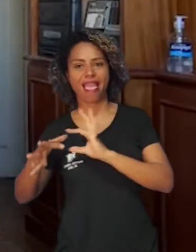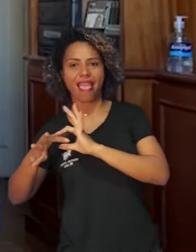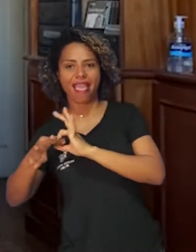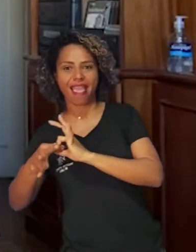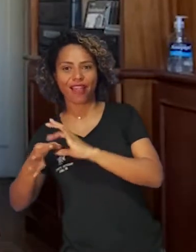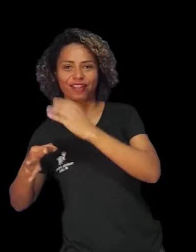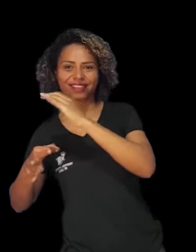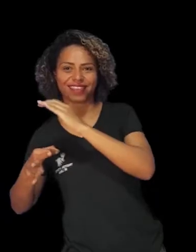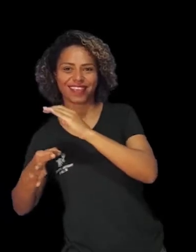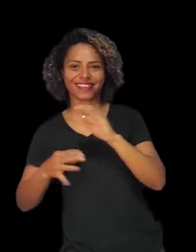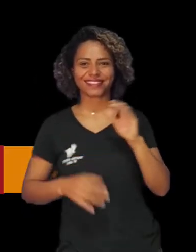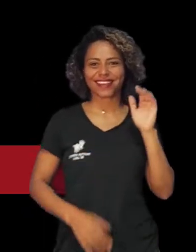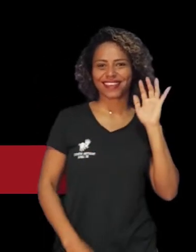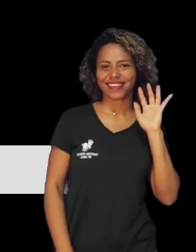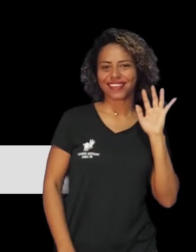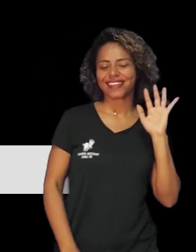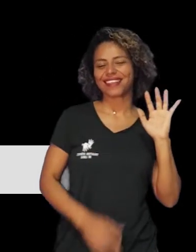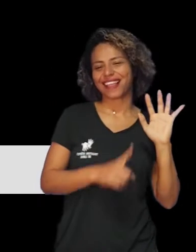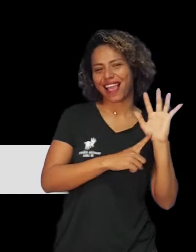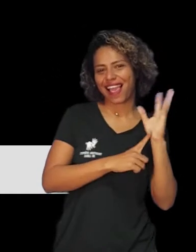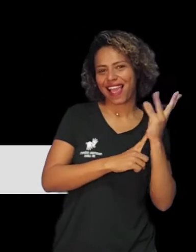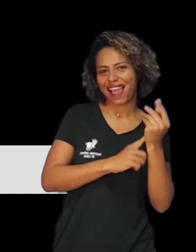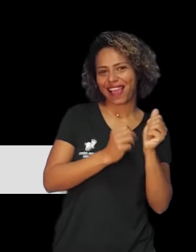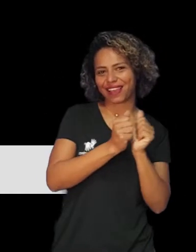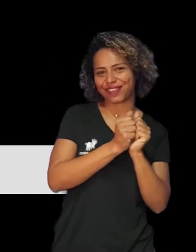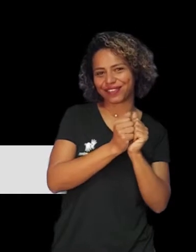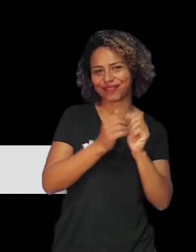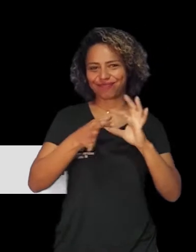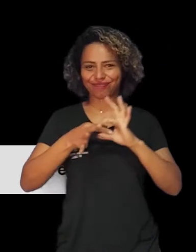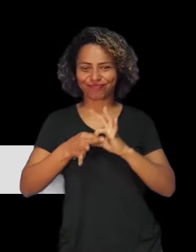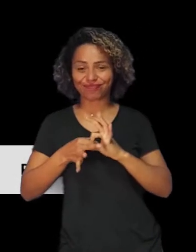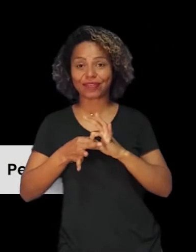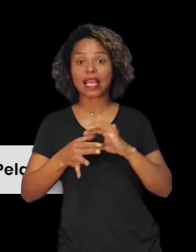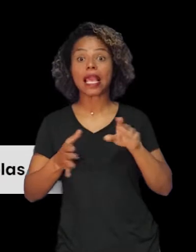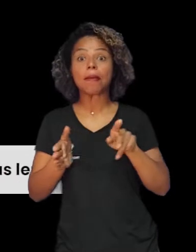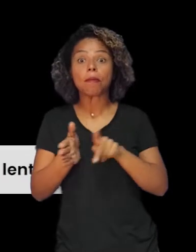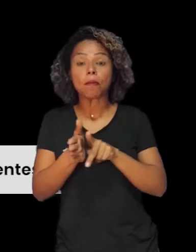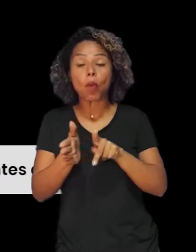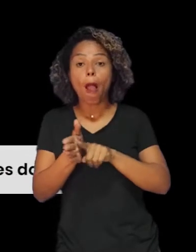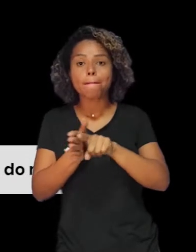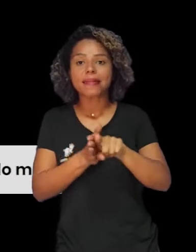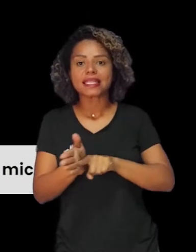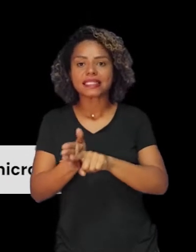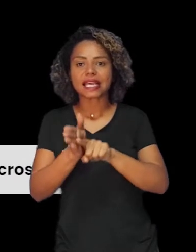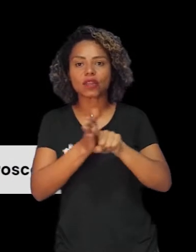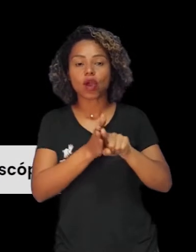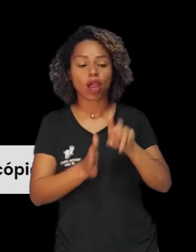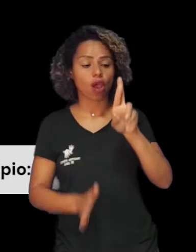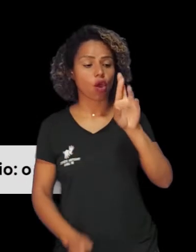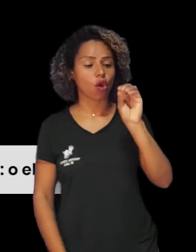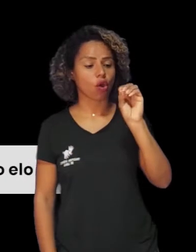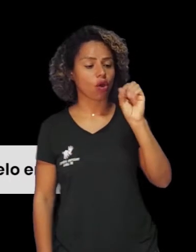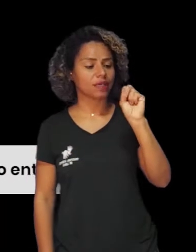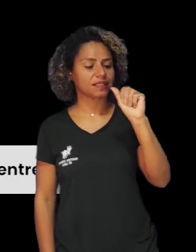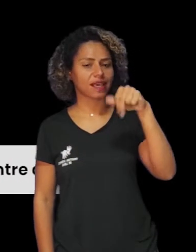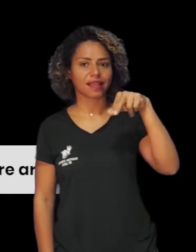ciência e a arte. A investigação da pesquisadora e professora da UFJF, Rosana Mello, assim como as